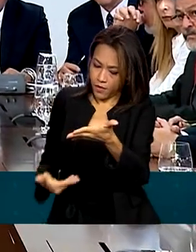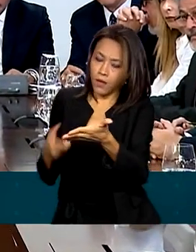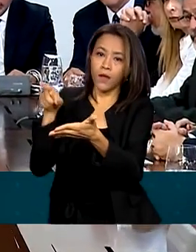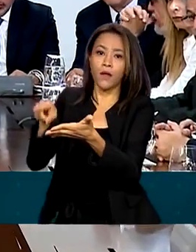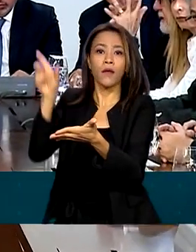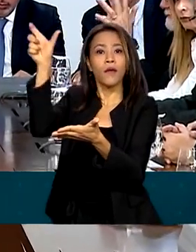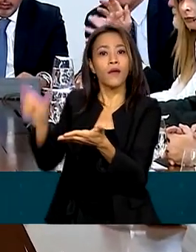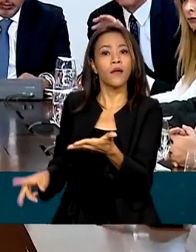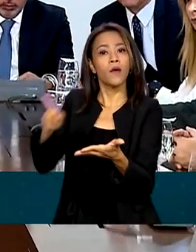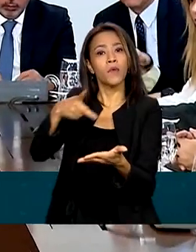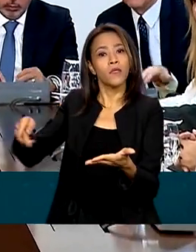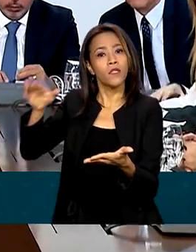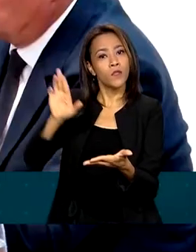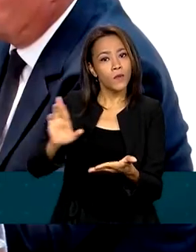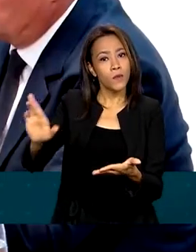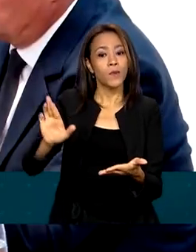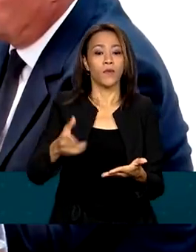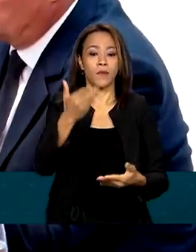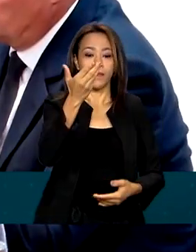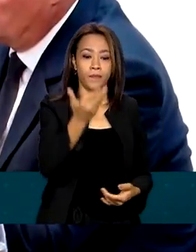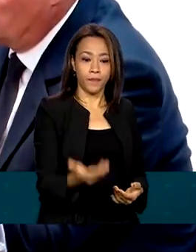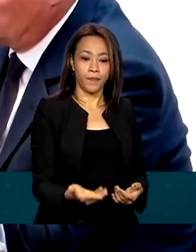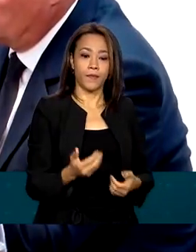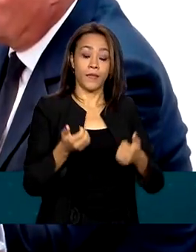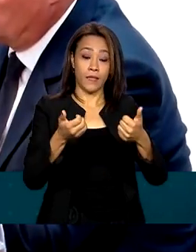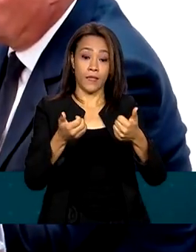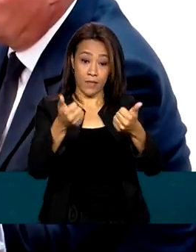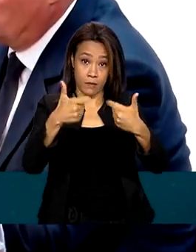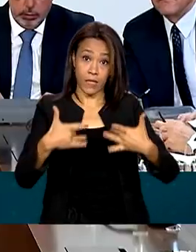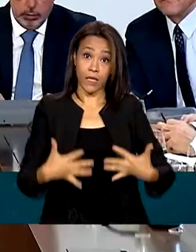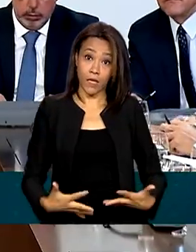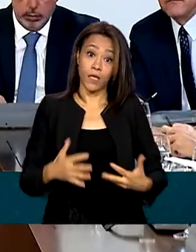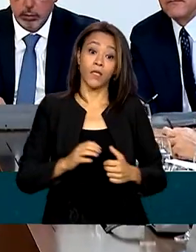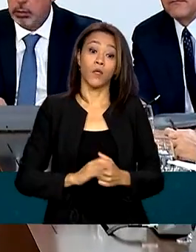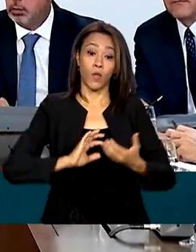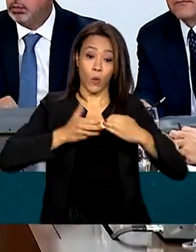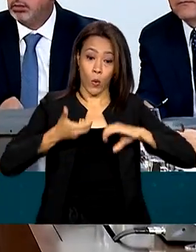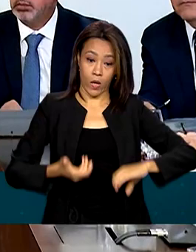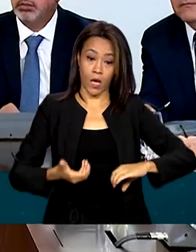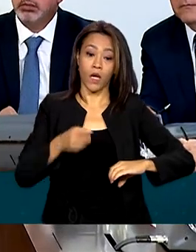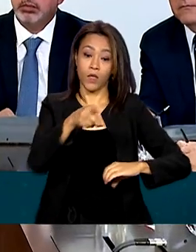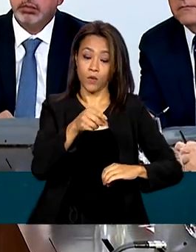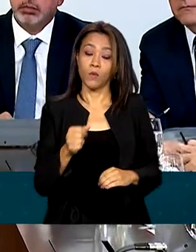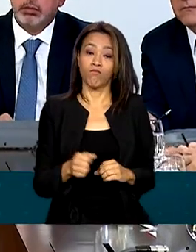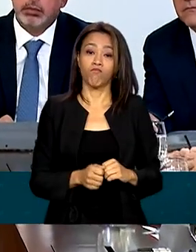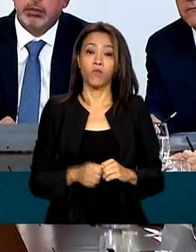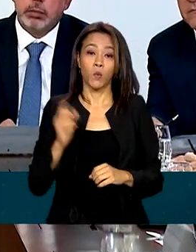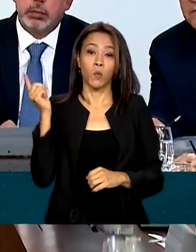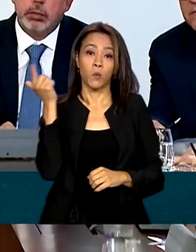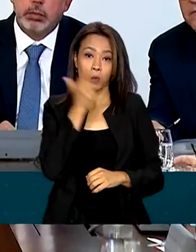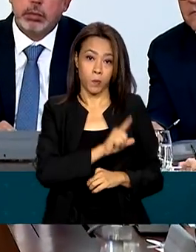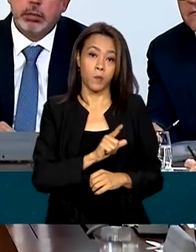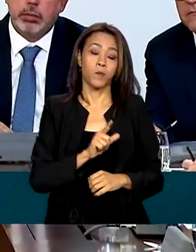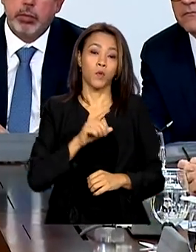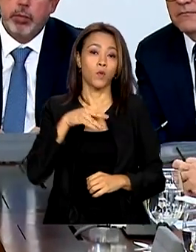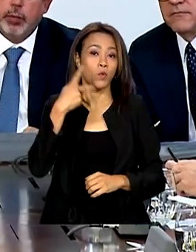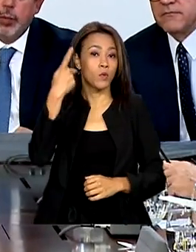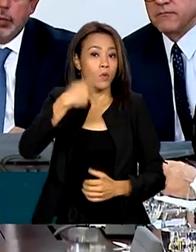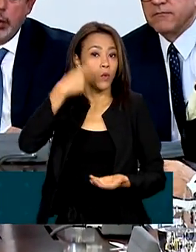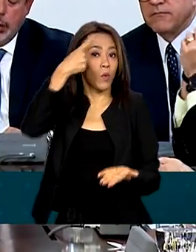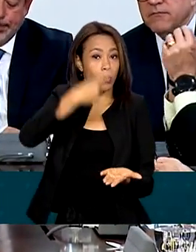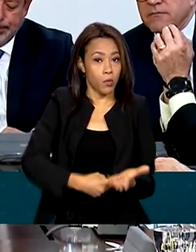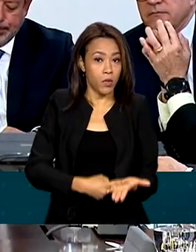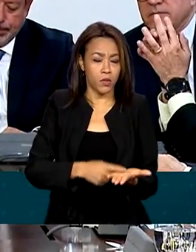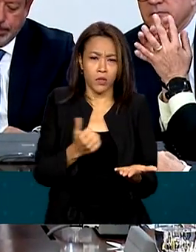presidente em exercício do Senado. O Congresso Nacional cumpriu com o seu papel, ou seja, não havia dúvidas